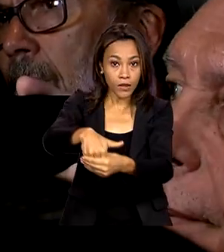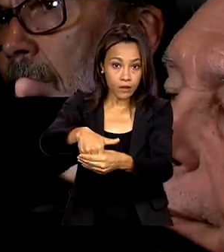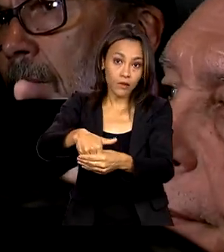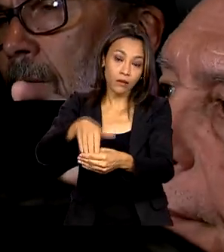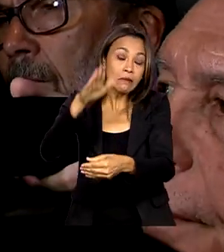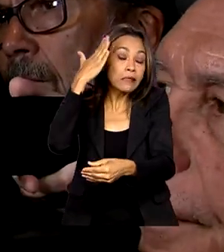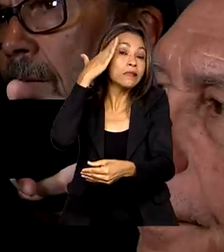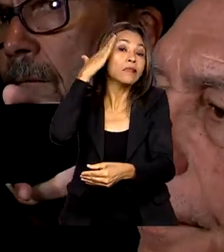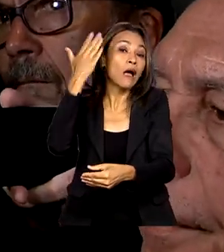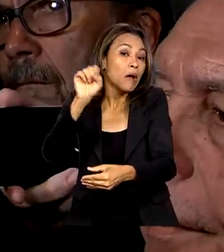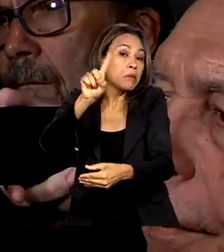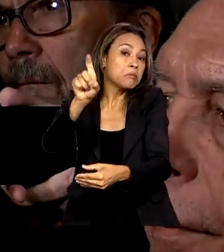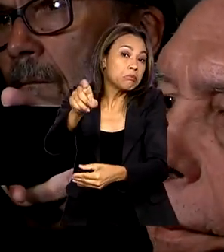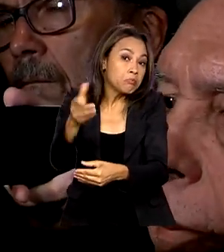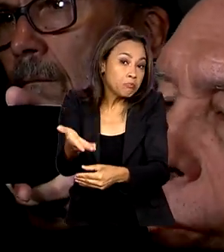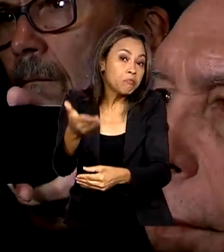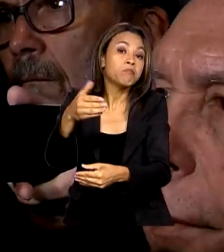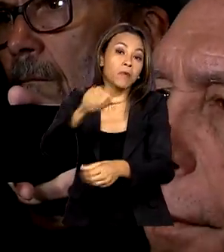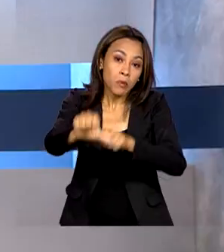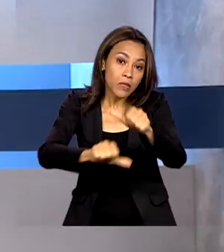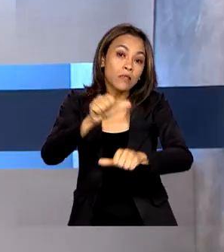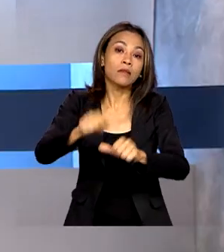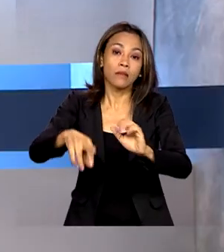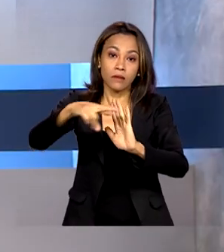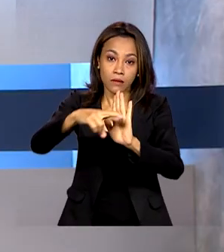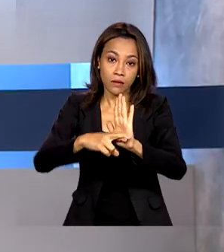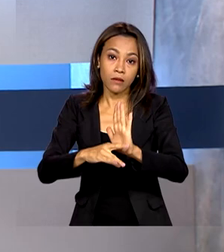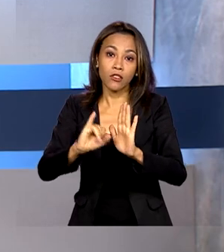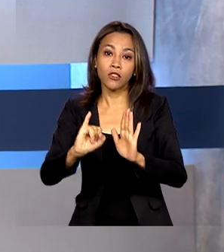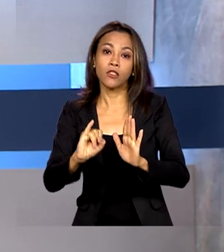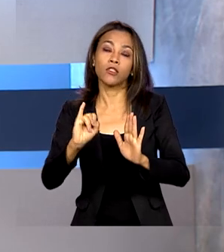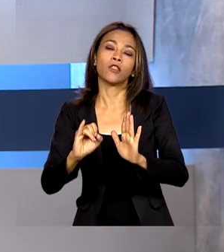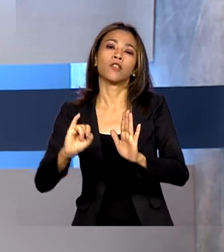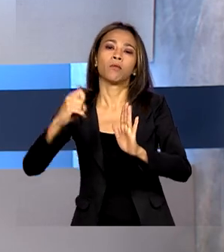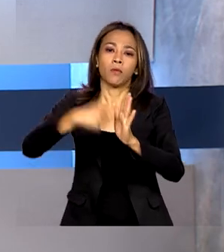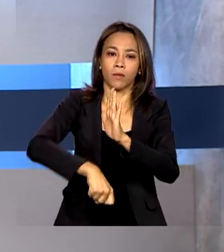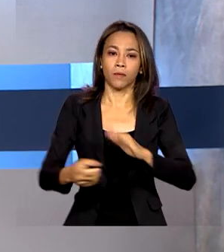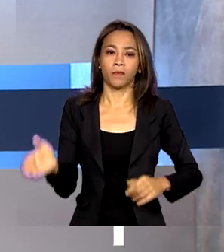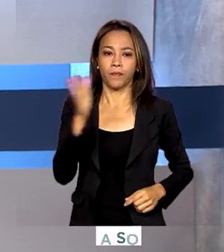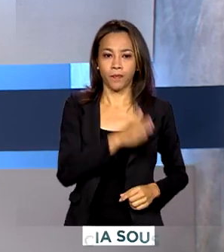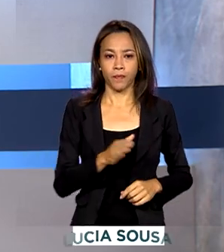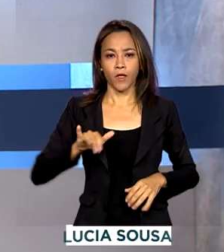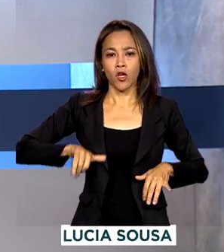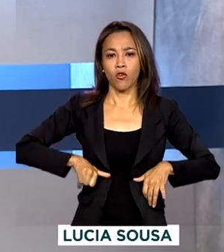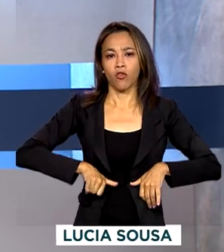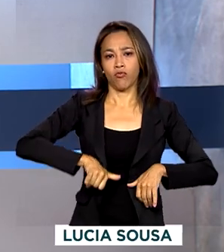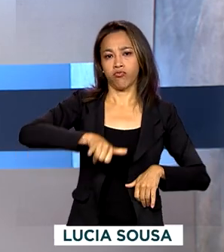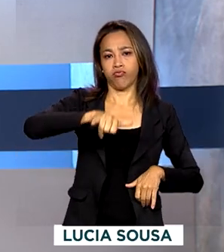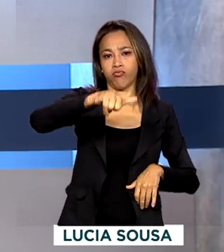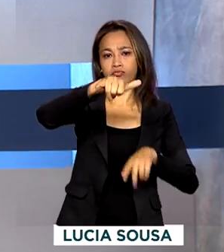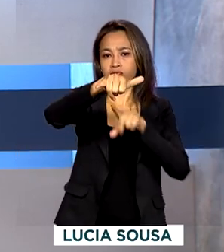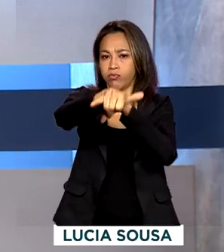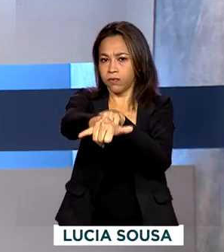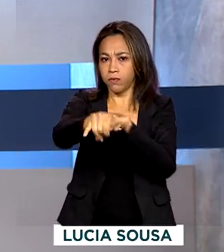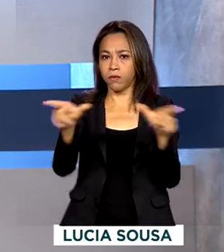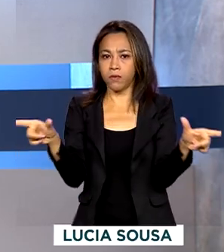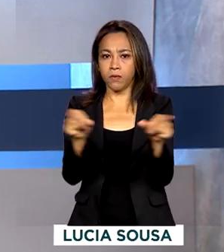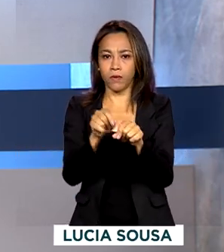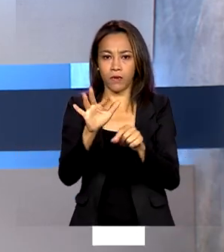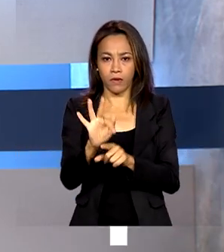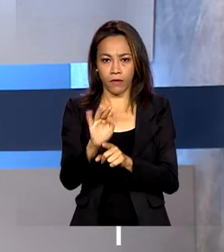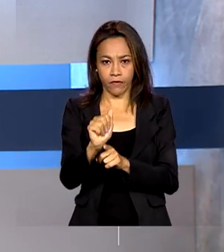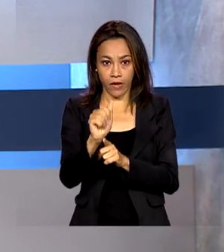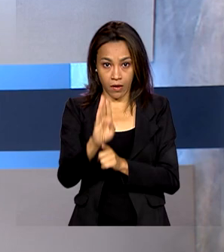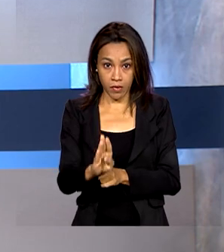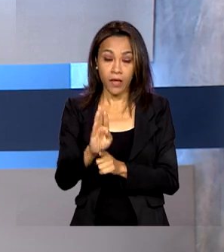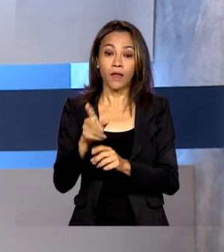sabe, também da reforma tributária. A aeronaves da FAB tem feito lançamentos diários de cargas para